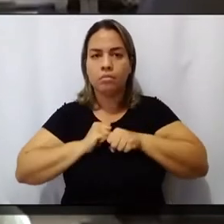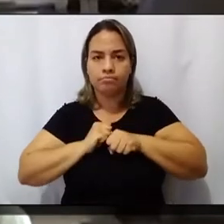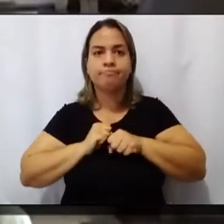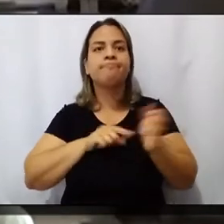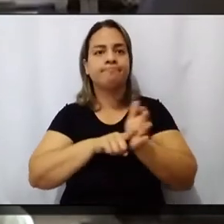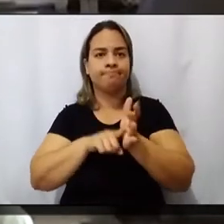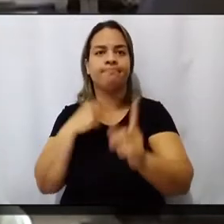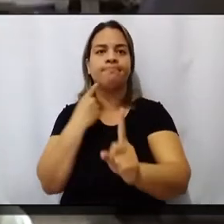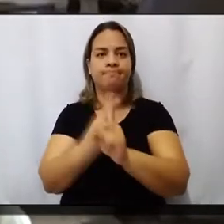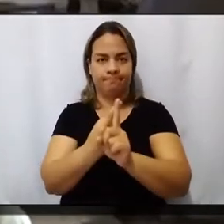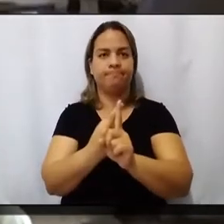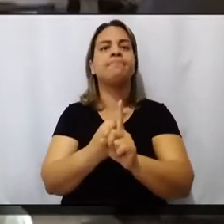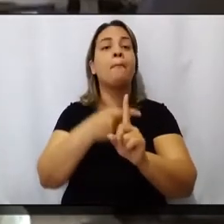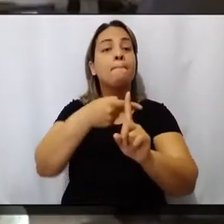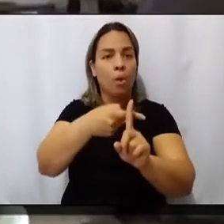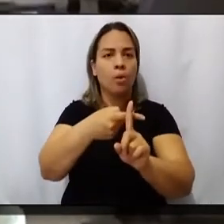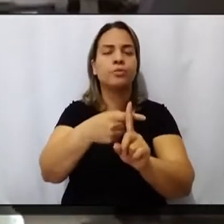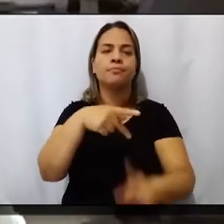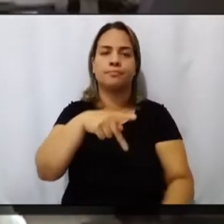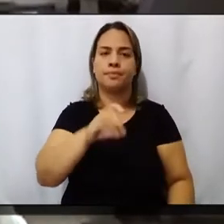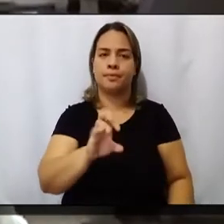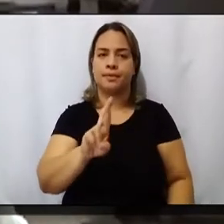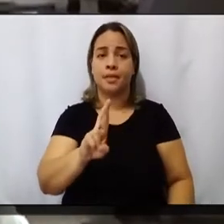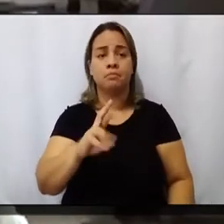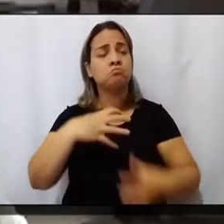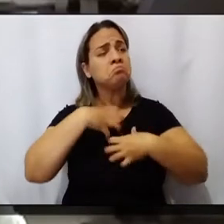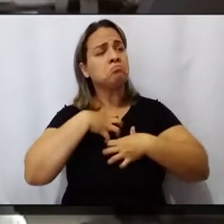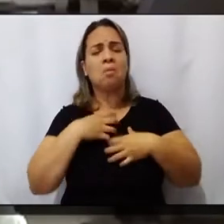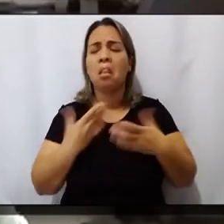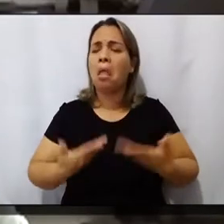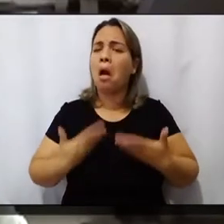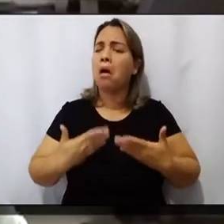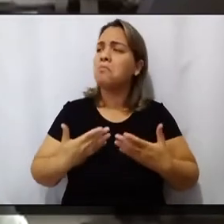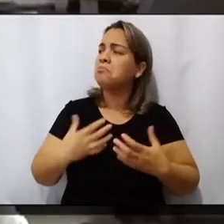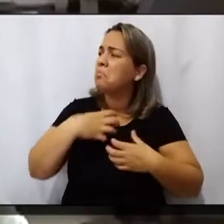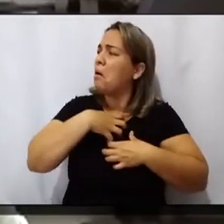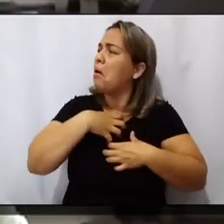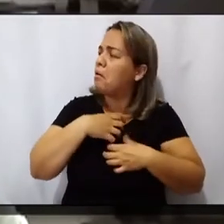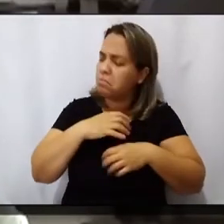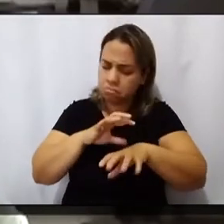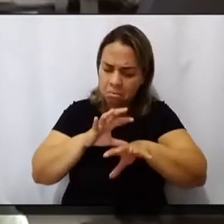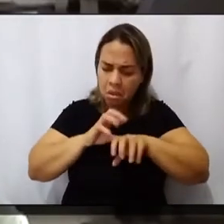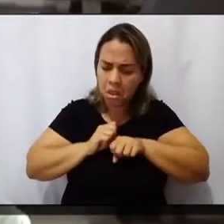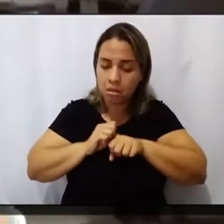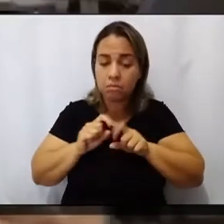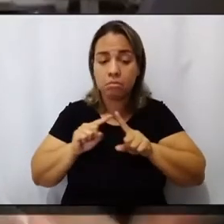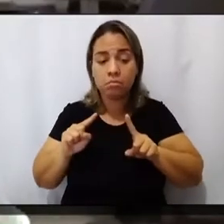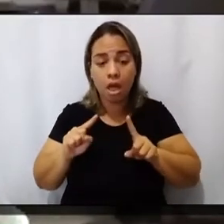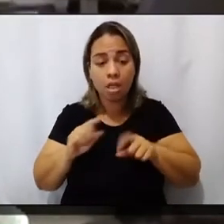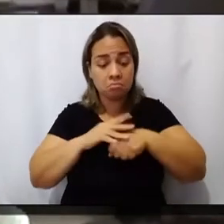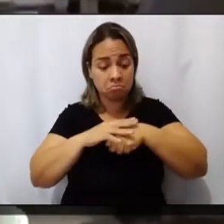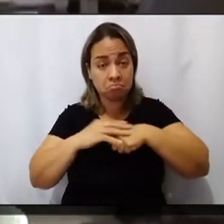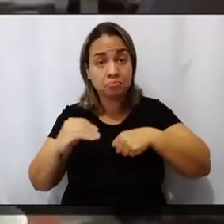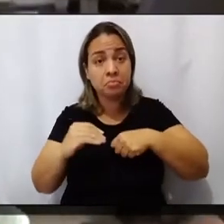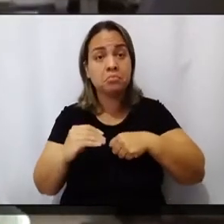testou positivo no PCR. Teve um quadro muito leve da doença, curou-se espontaneamente, voltou a